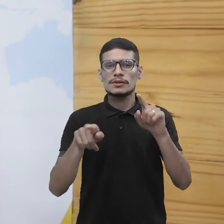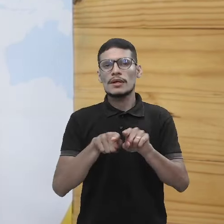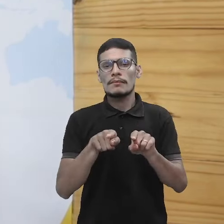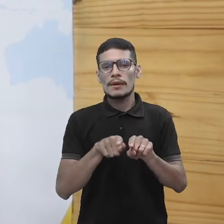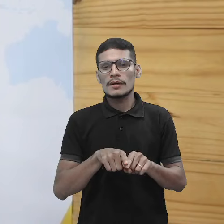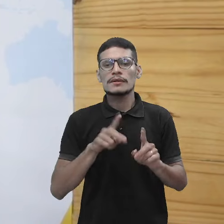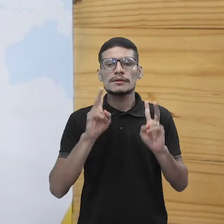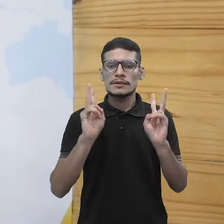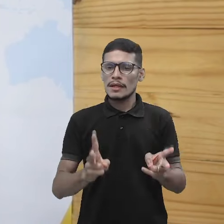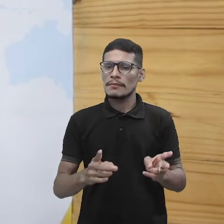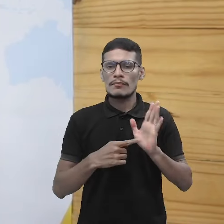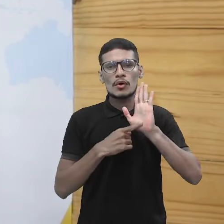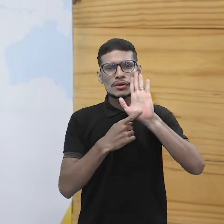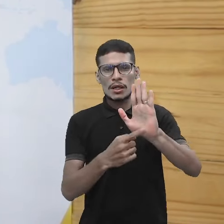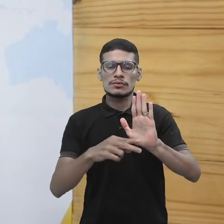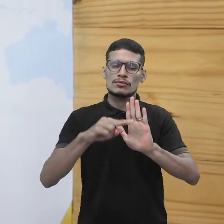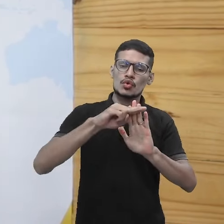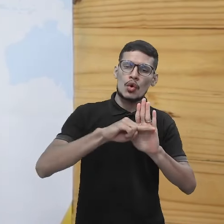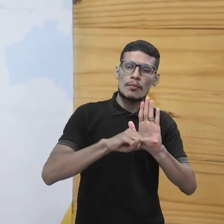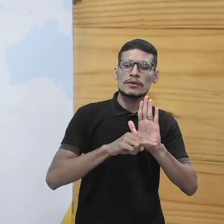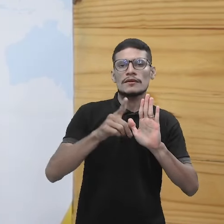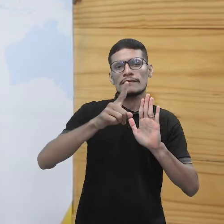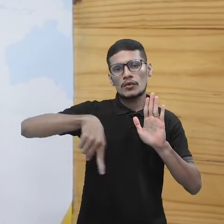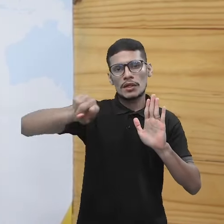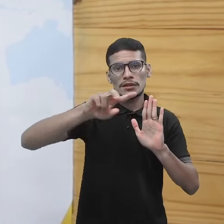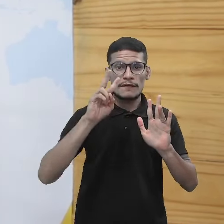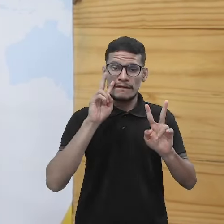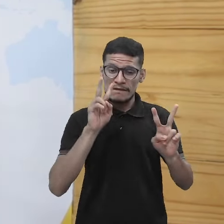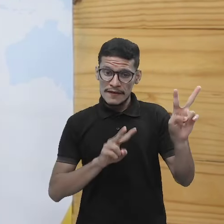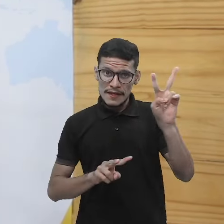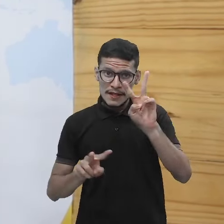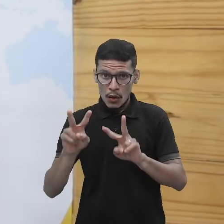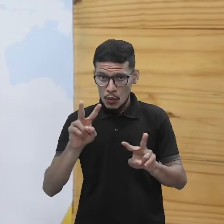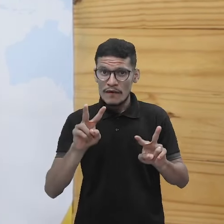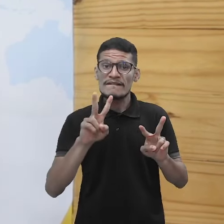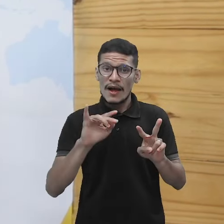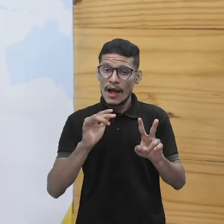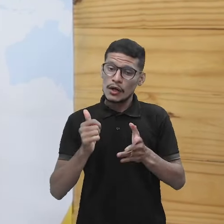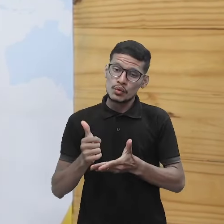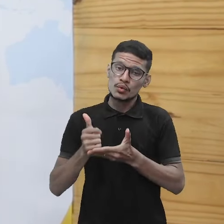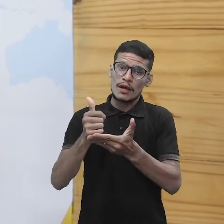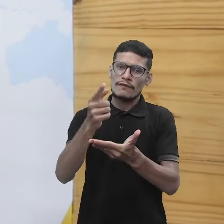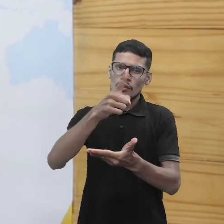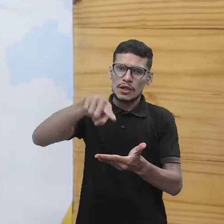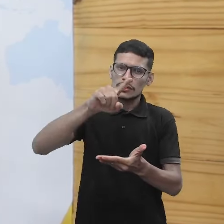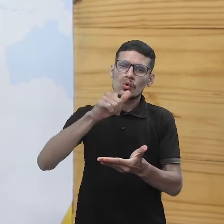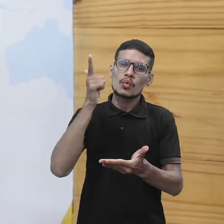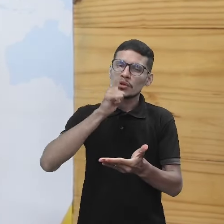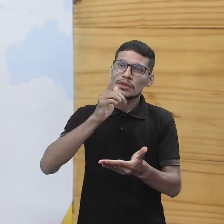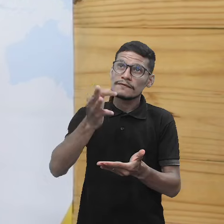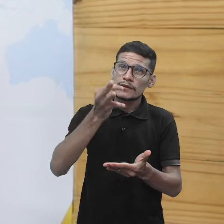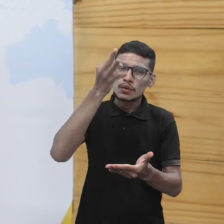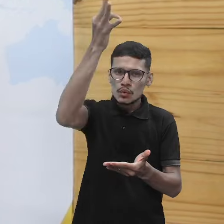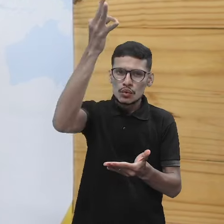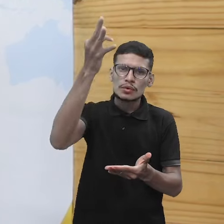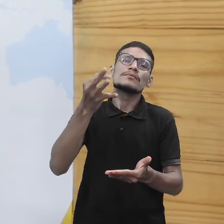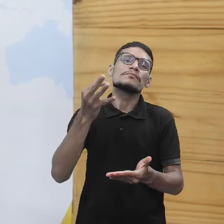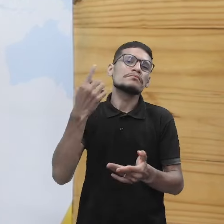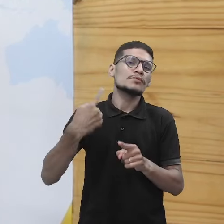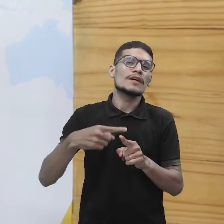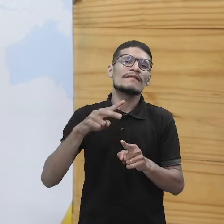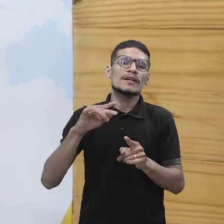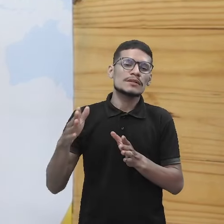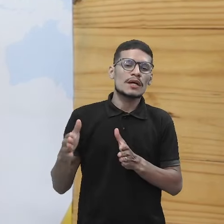citada essas normas aí que vocês viram que vai estar ajudando vocês a buscar esse conhecimento no futuro, pois vocês vão saber o caminho